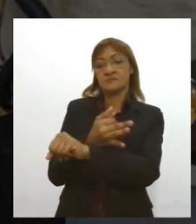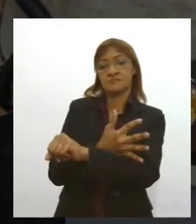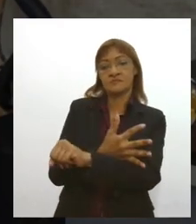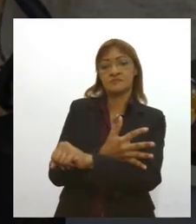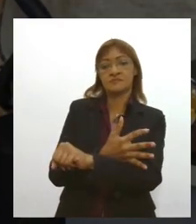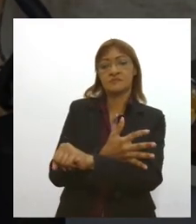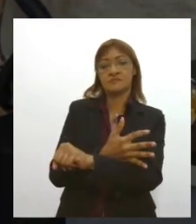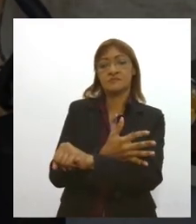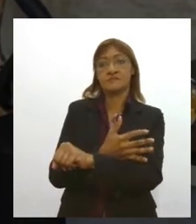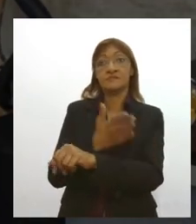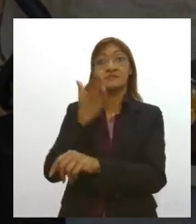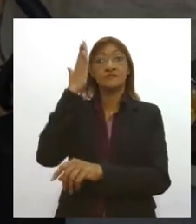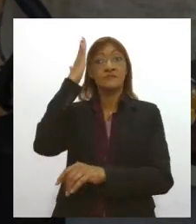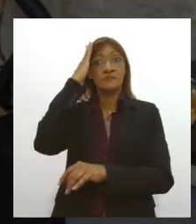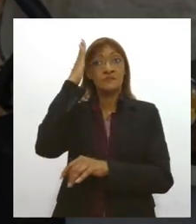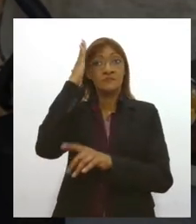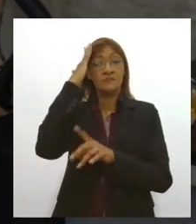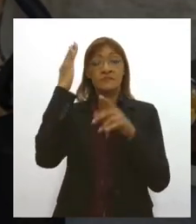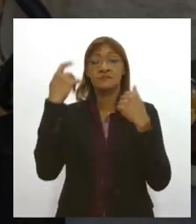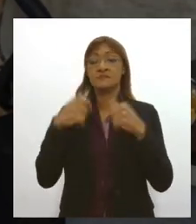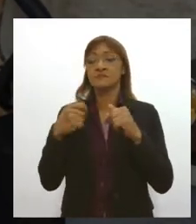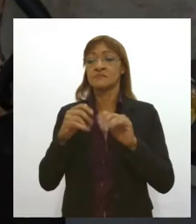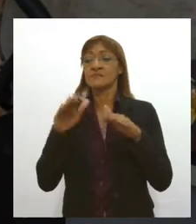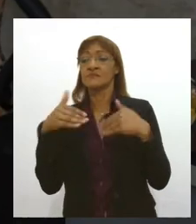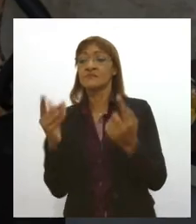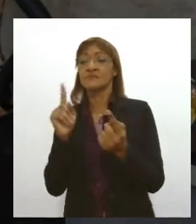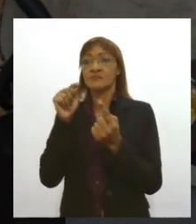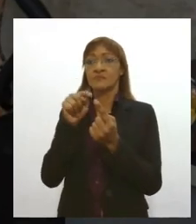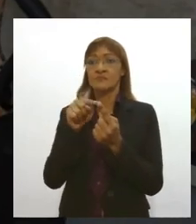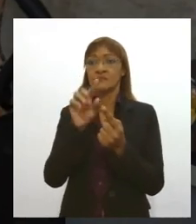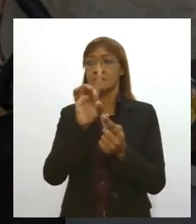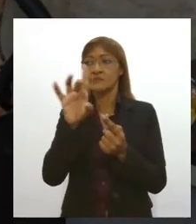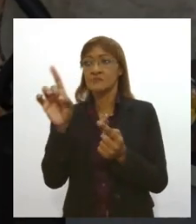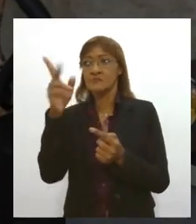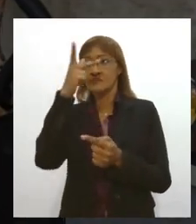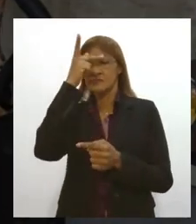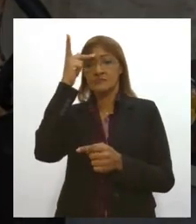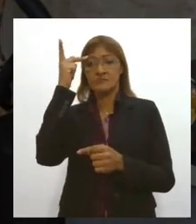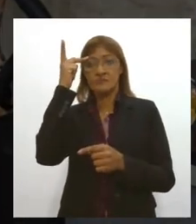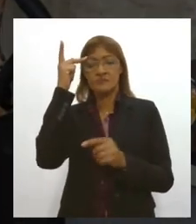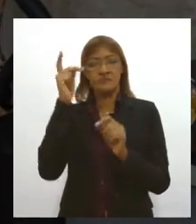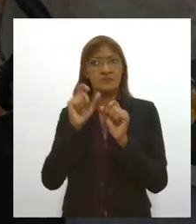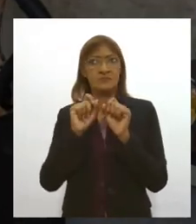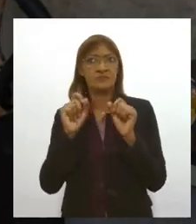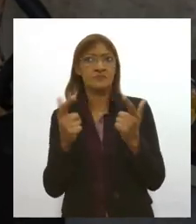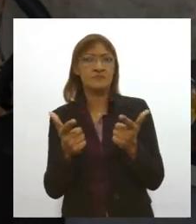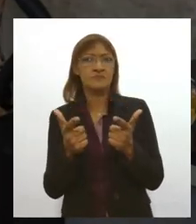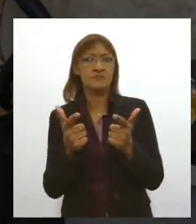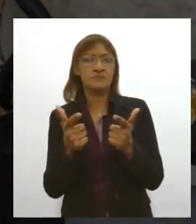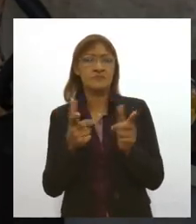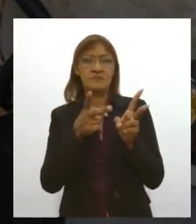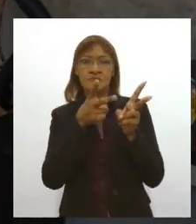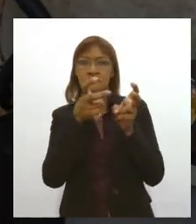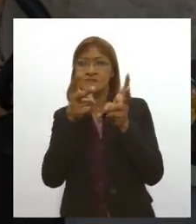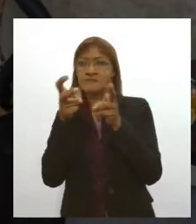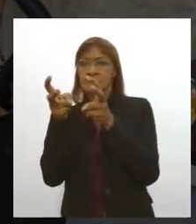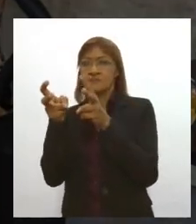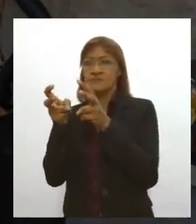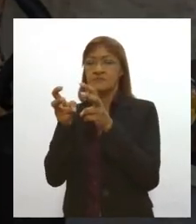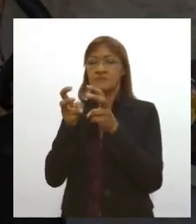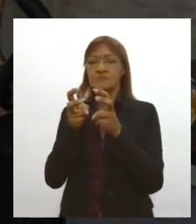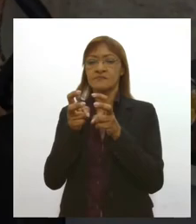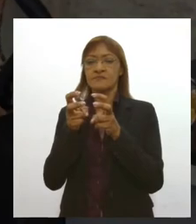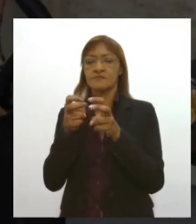entender qual o propósito dessas pessoas claro aliando-se a visão aos valores